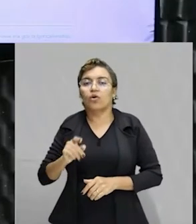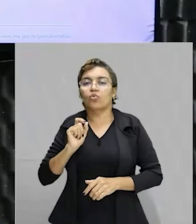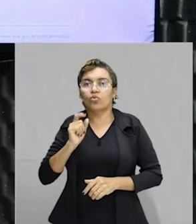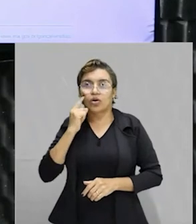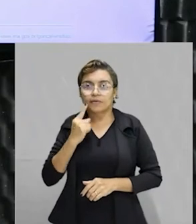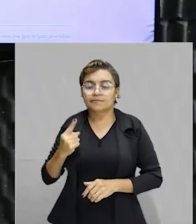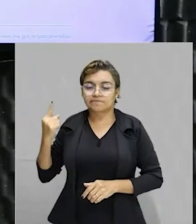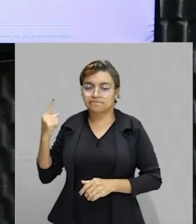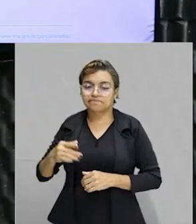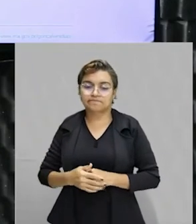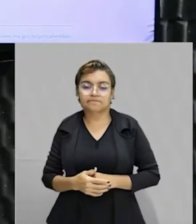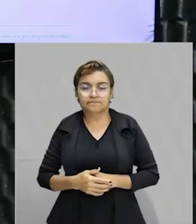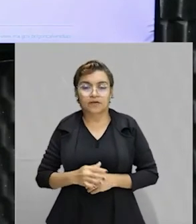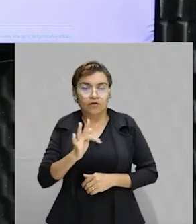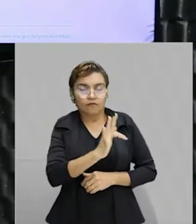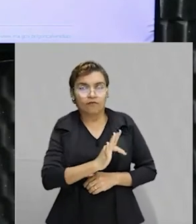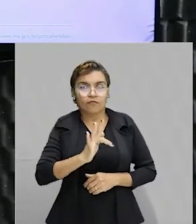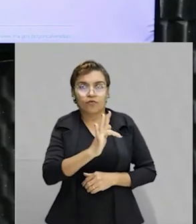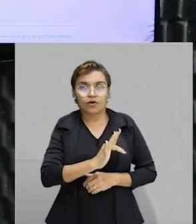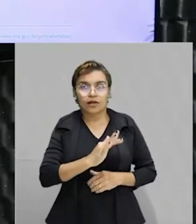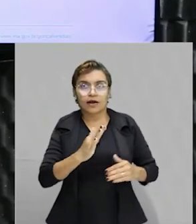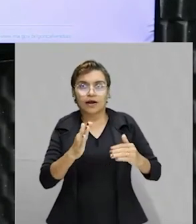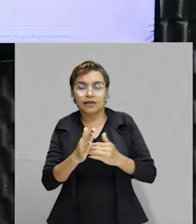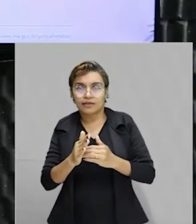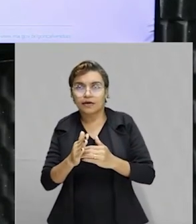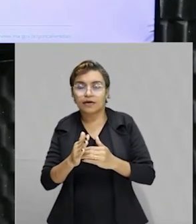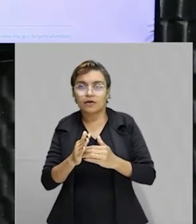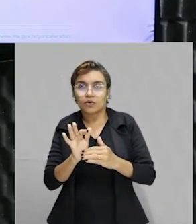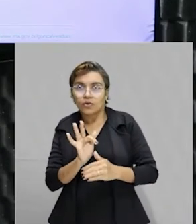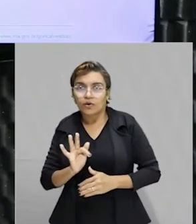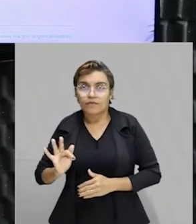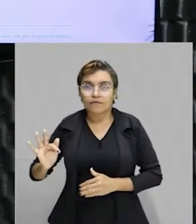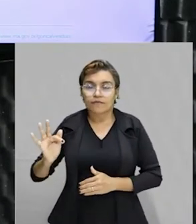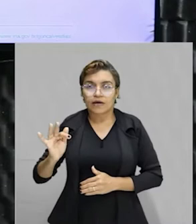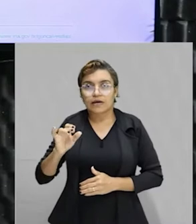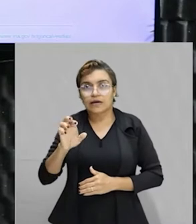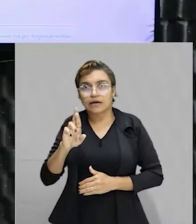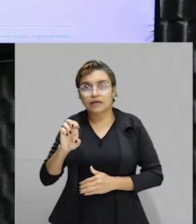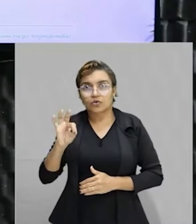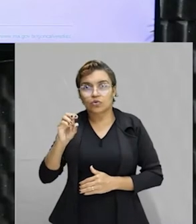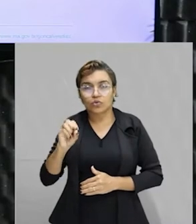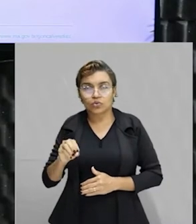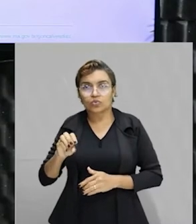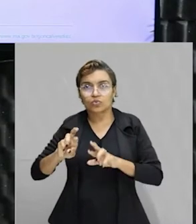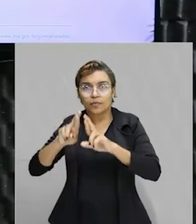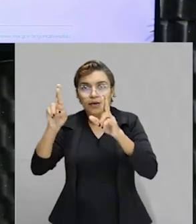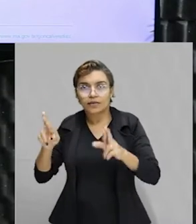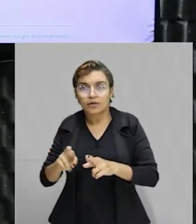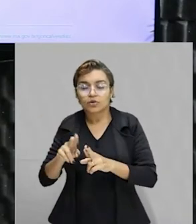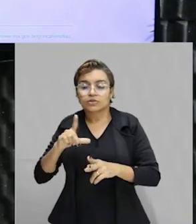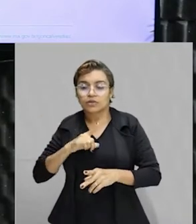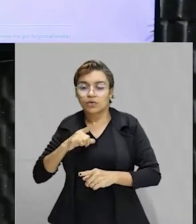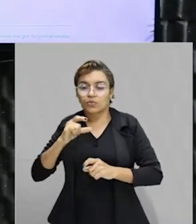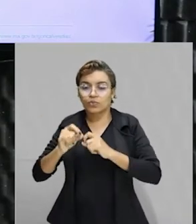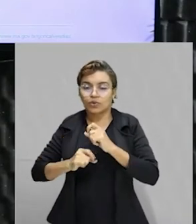olha só, da forquilha até o retorno do Mateus eu tenho a distância aproximada de 2,1 km e a velocidade desenvolvida de 24